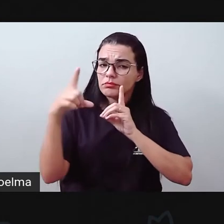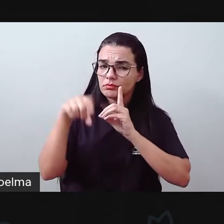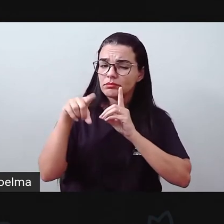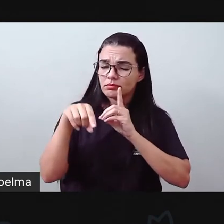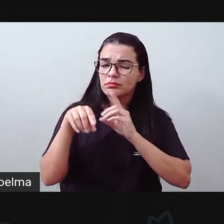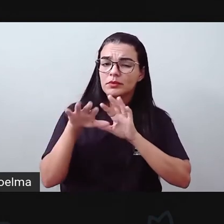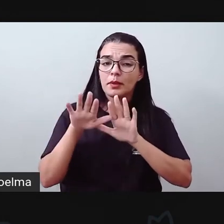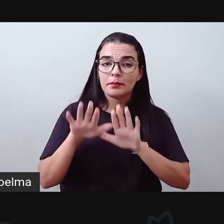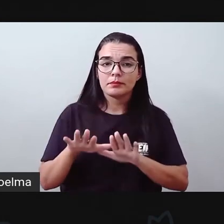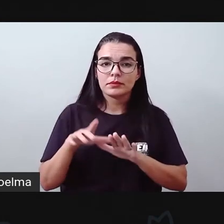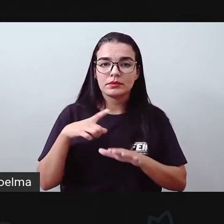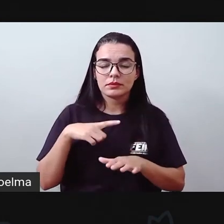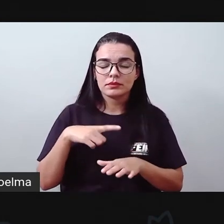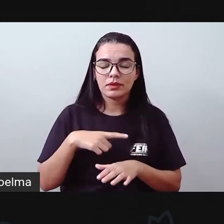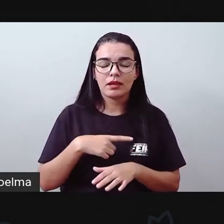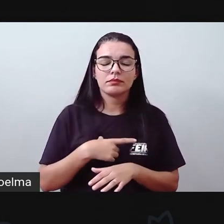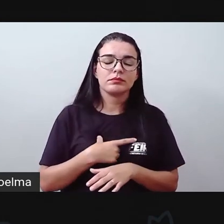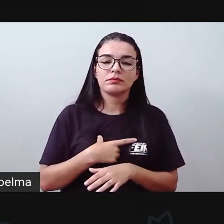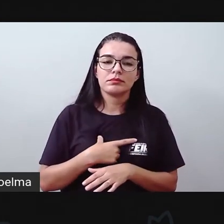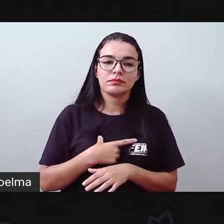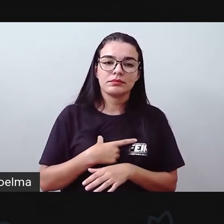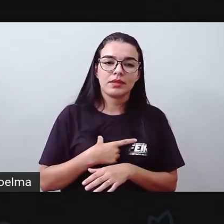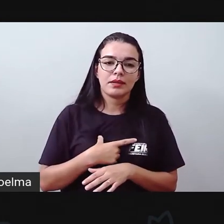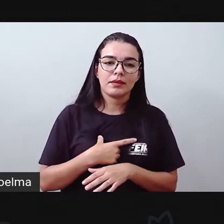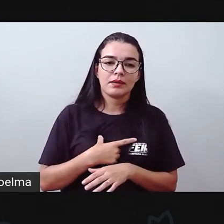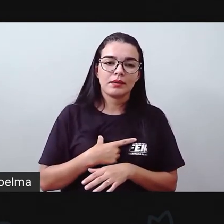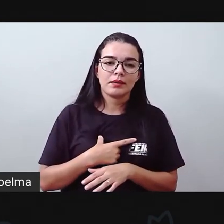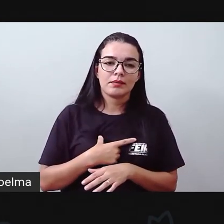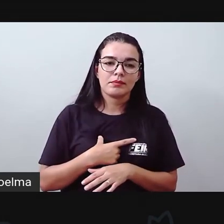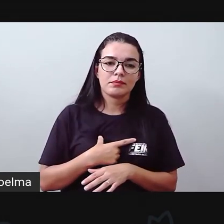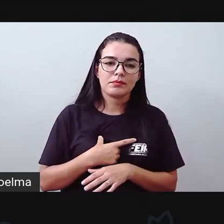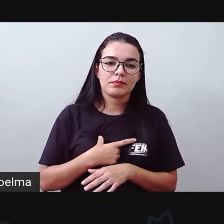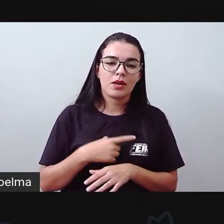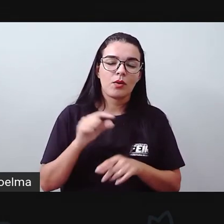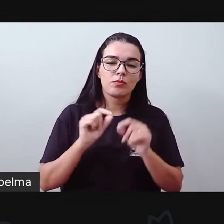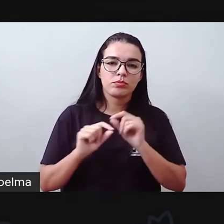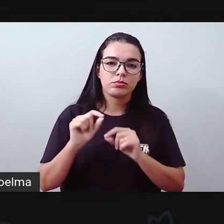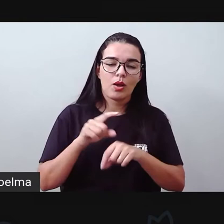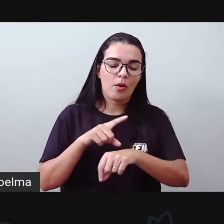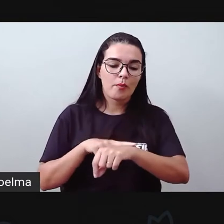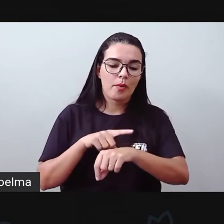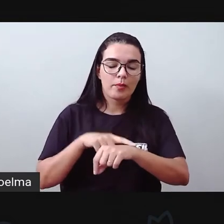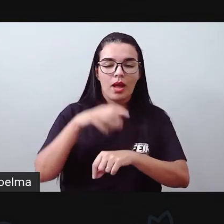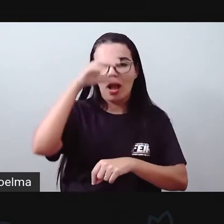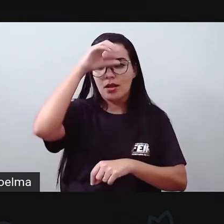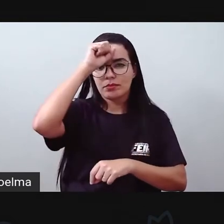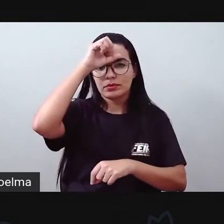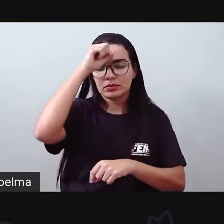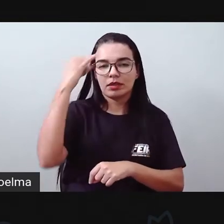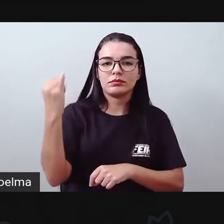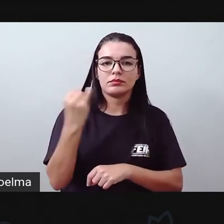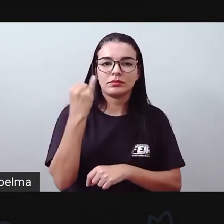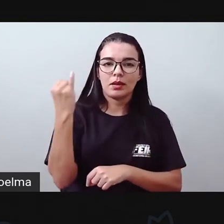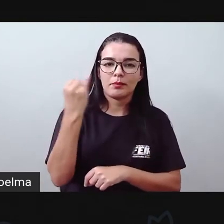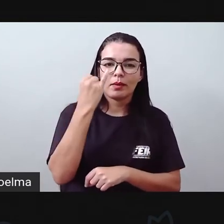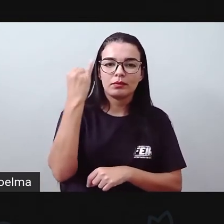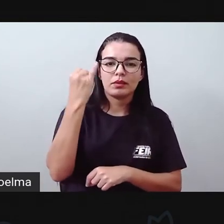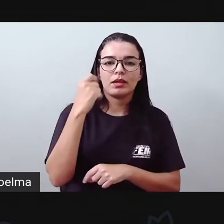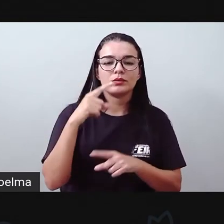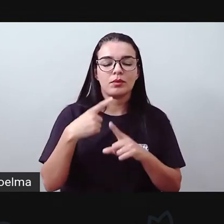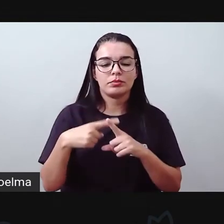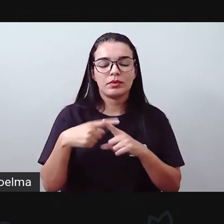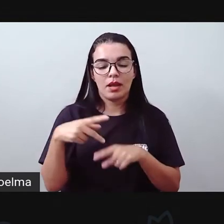mesmo que a pró aqui do outro lado da tela, mas termos este momento de aprendizado é importante, onde a pró vai passar